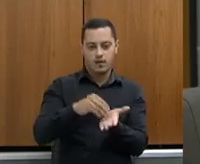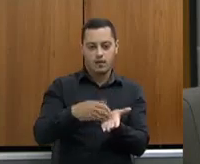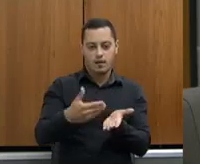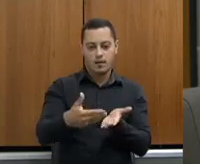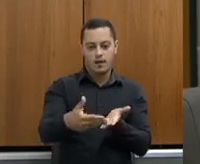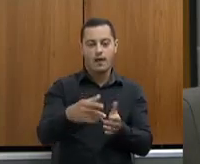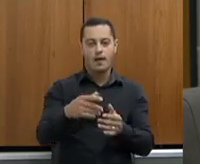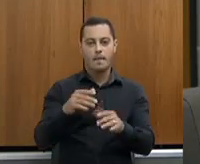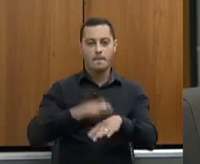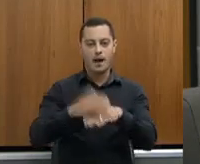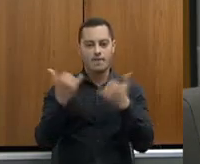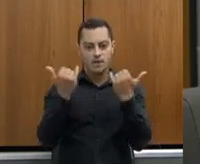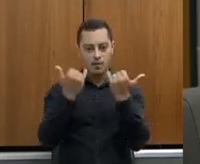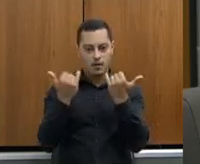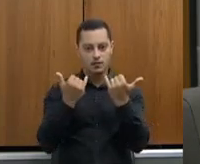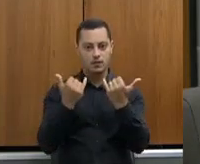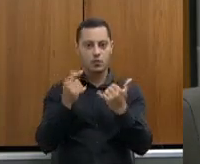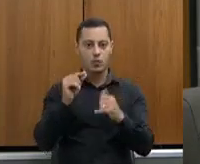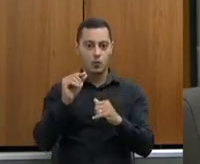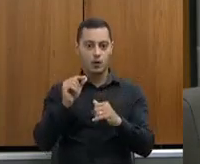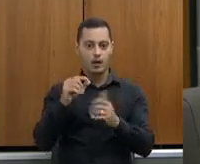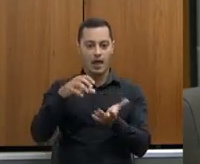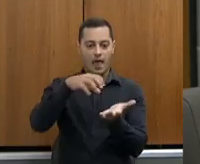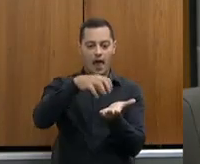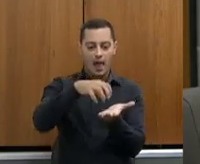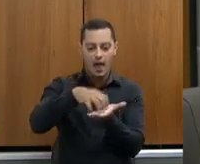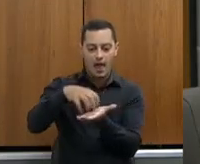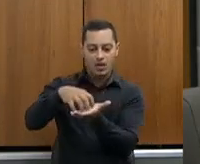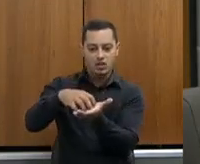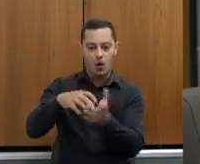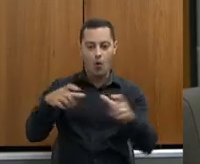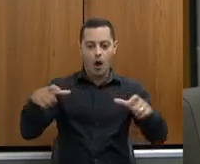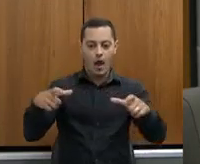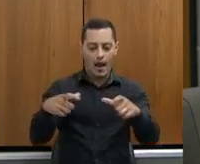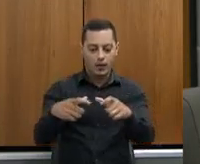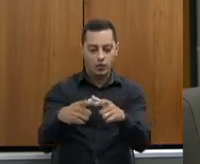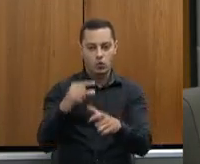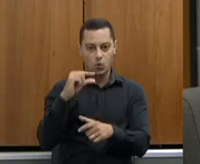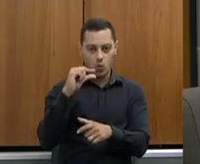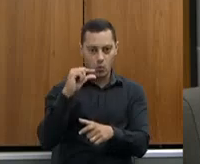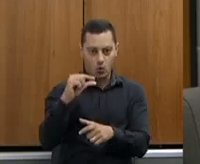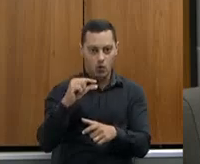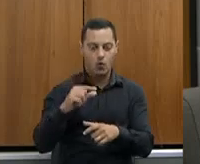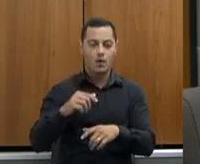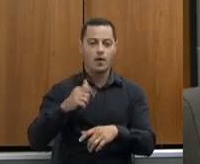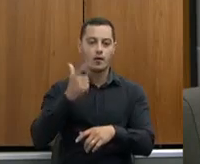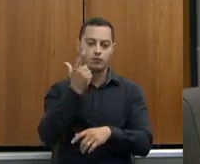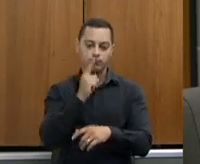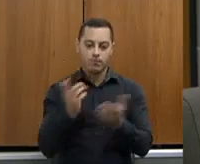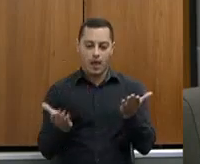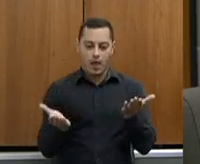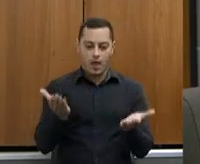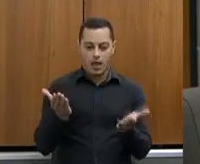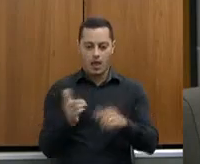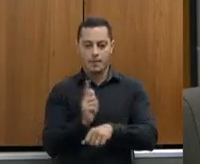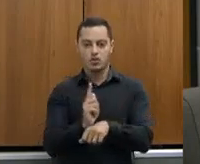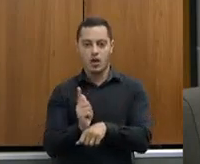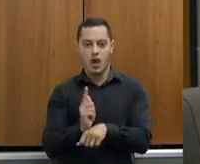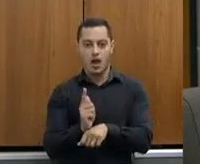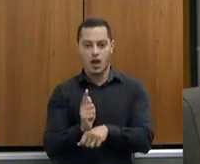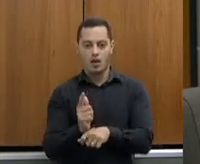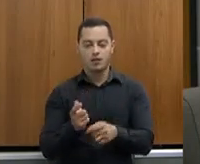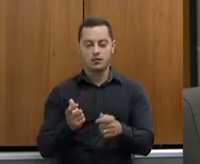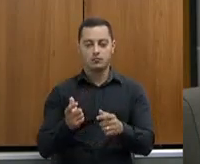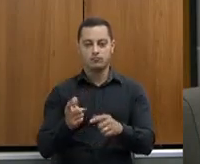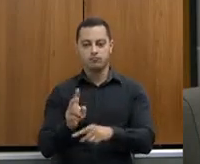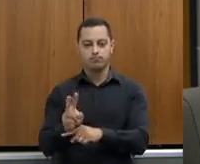seria, às vezes, o ideal a gente reduziu um pouco o número de regionais, equalizar melhor essa distribuição de municípios para organizar melhor a nossa atividade. O a